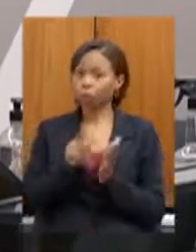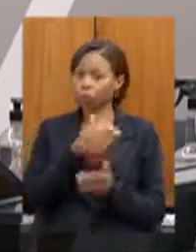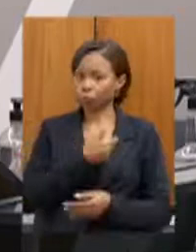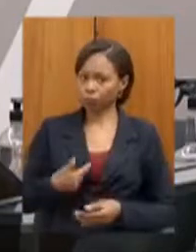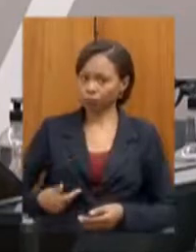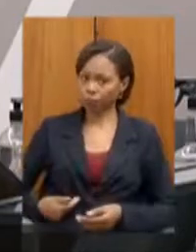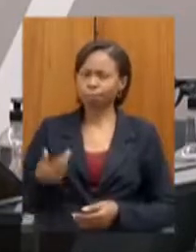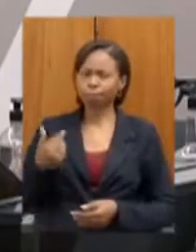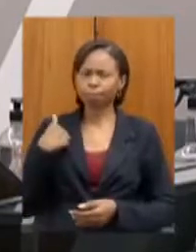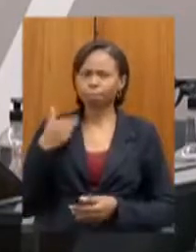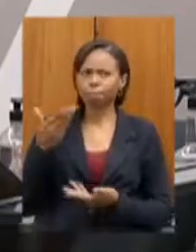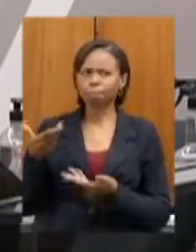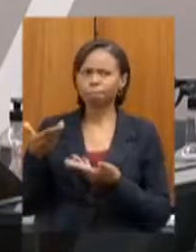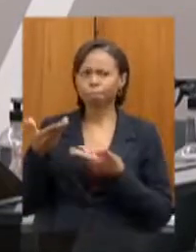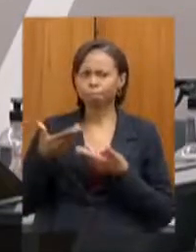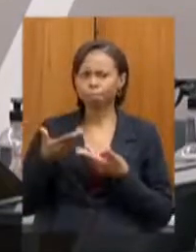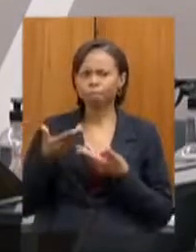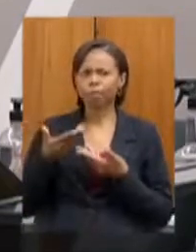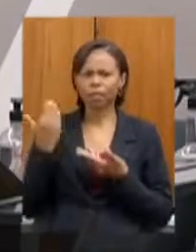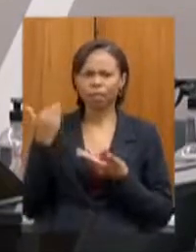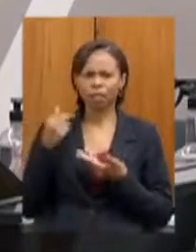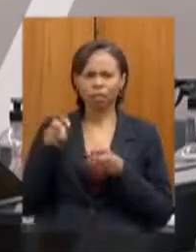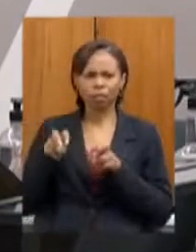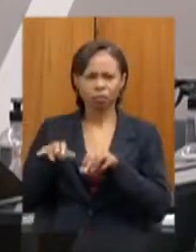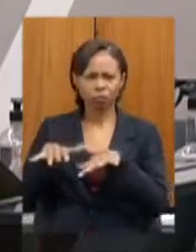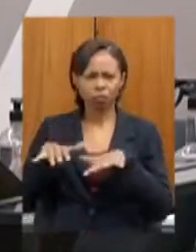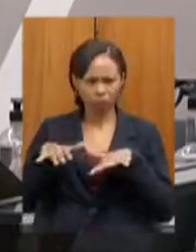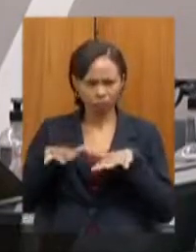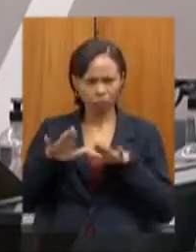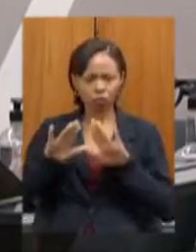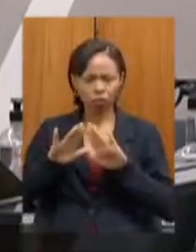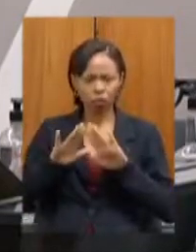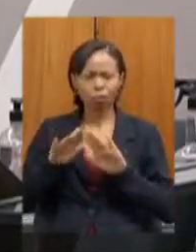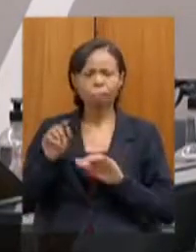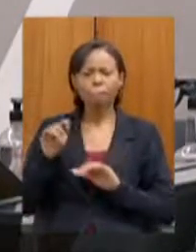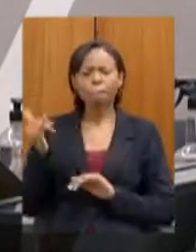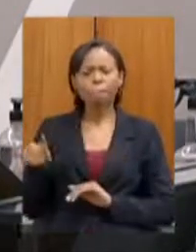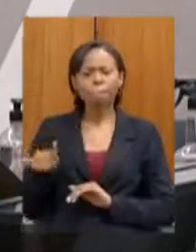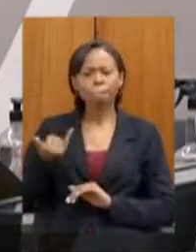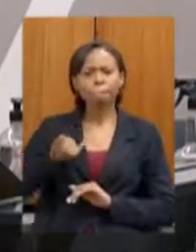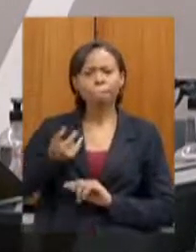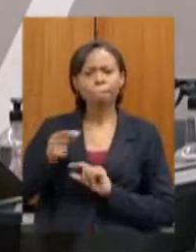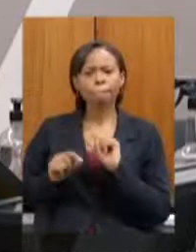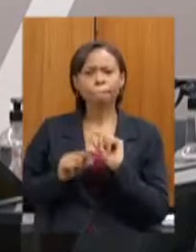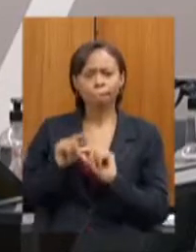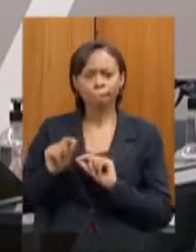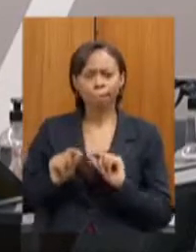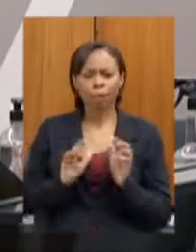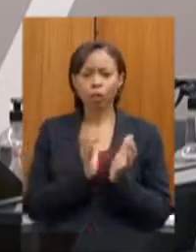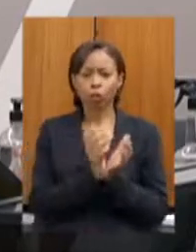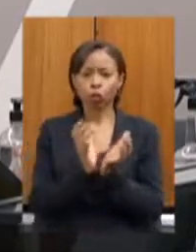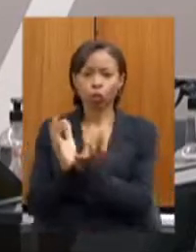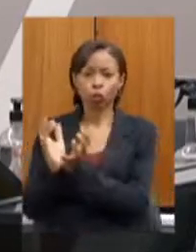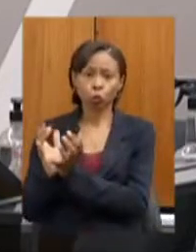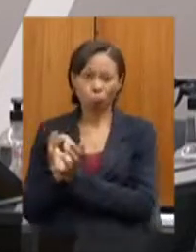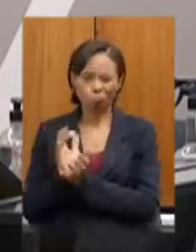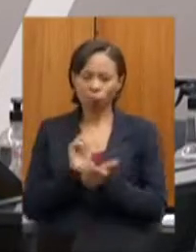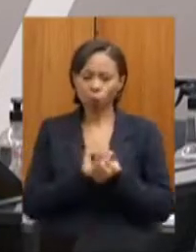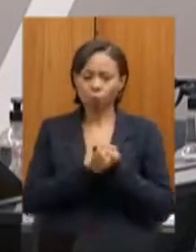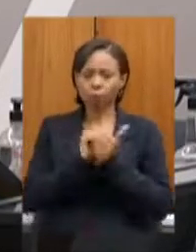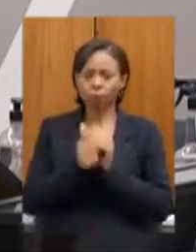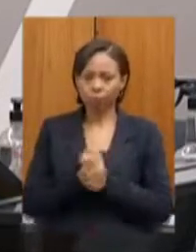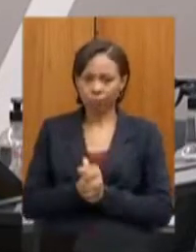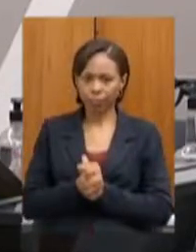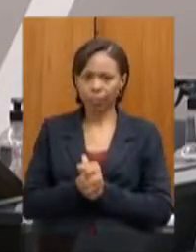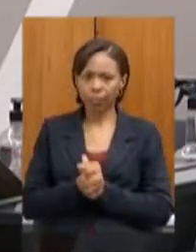casa nós recebemos a informação de que as federações esportivas do